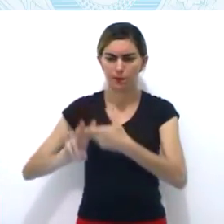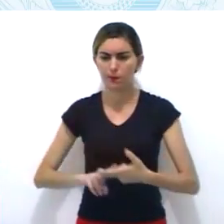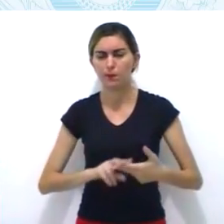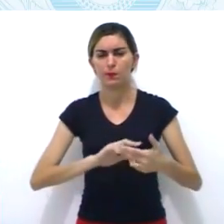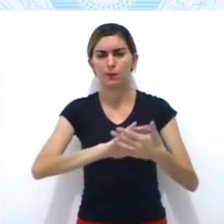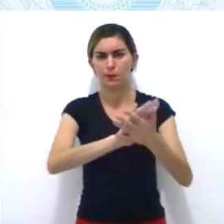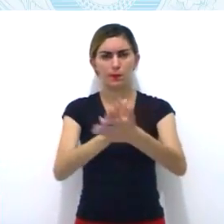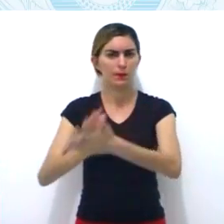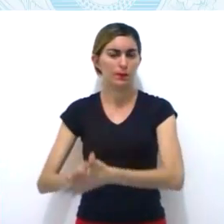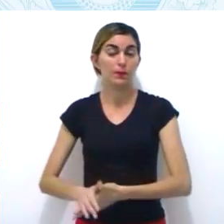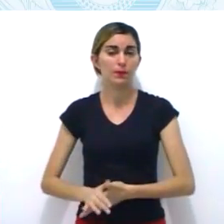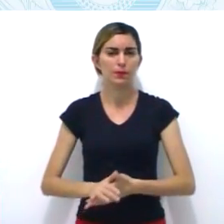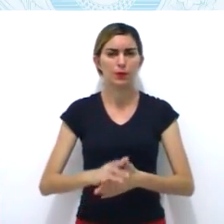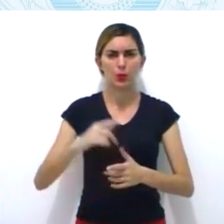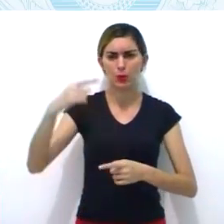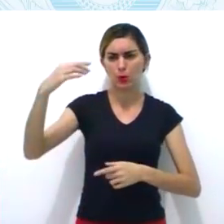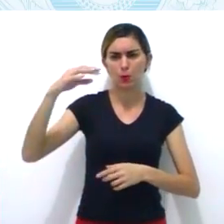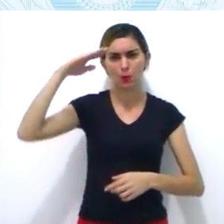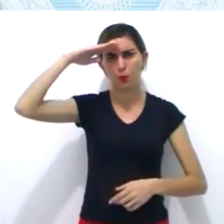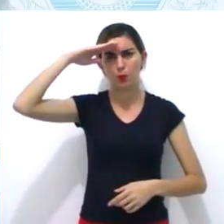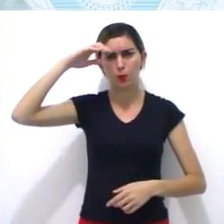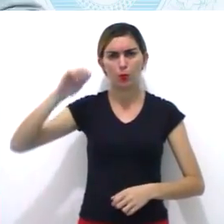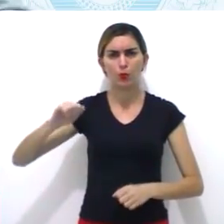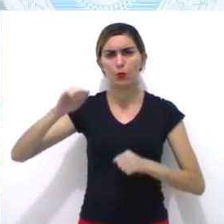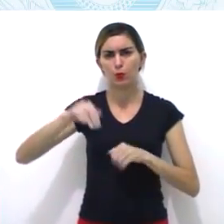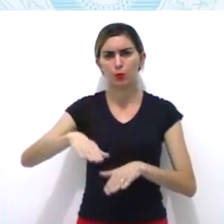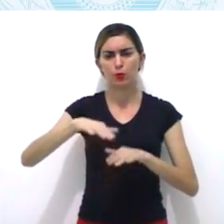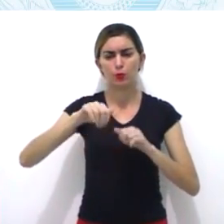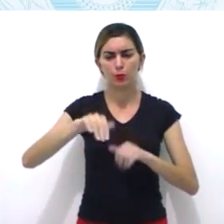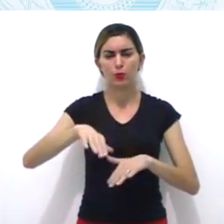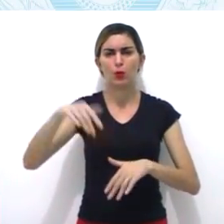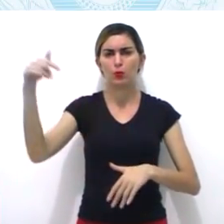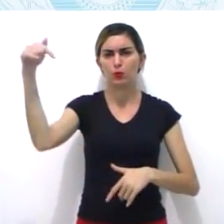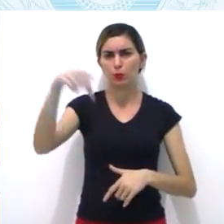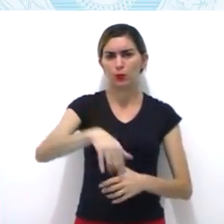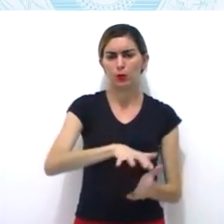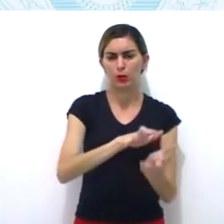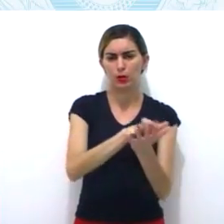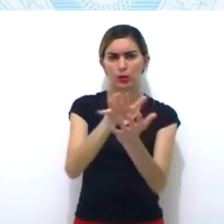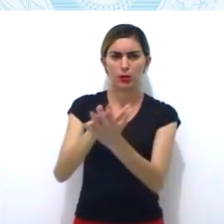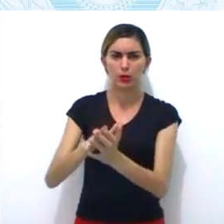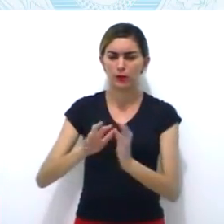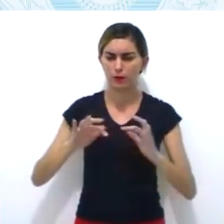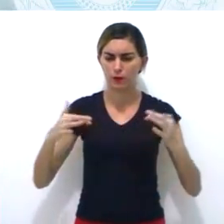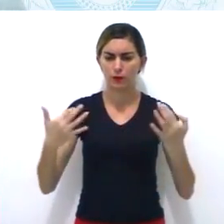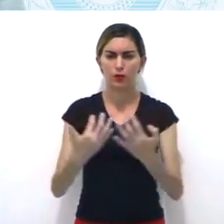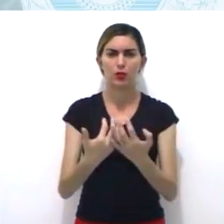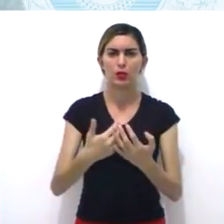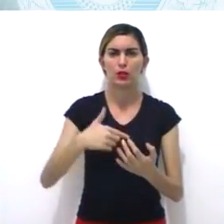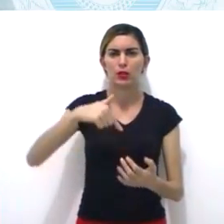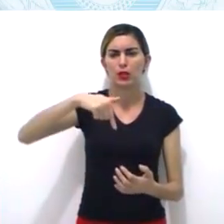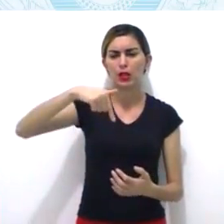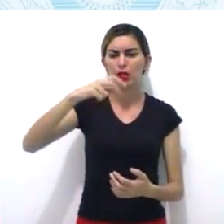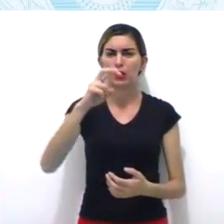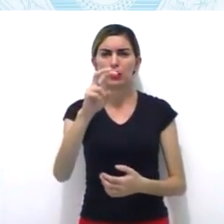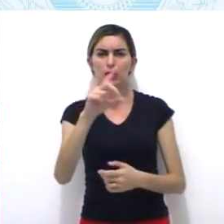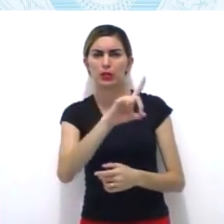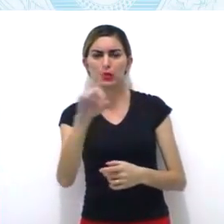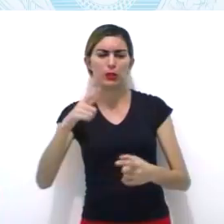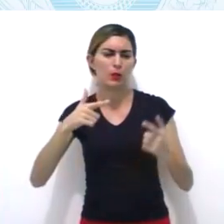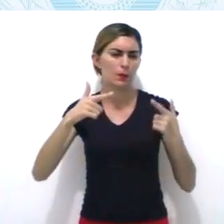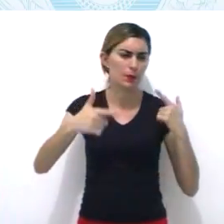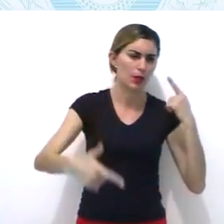cinco dias. Os revoltosos, os derrotados, foram presos e condenados à morte.